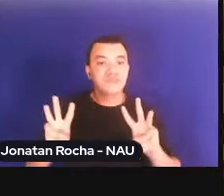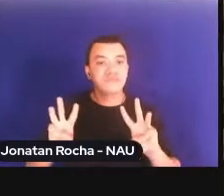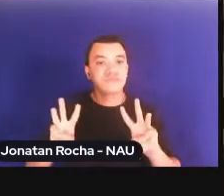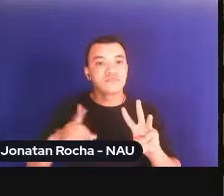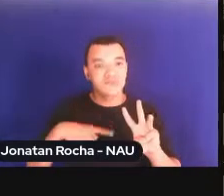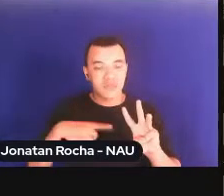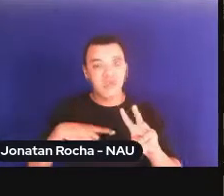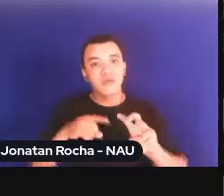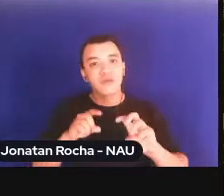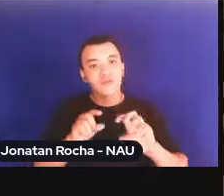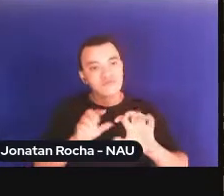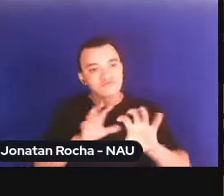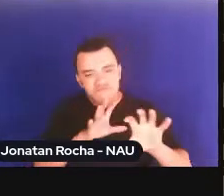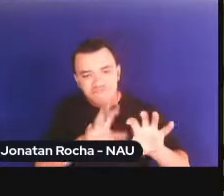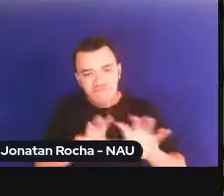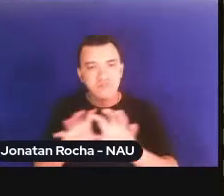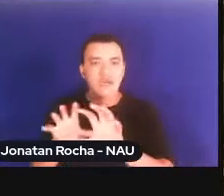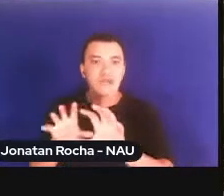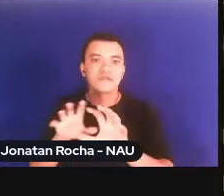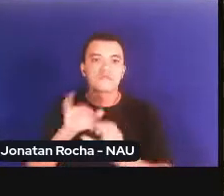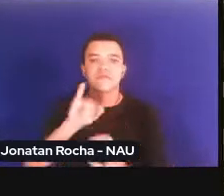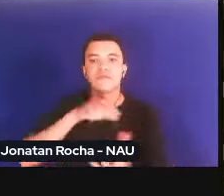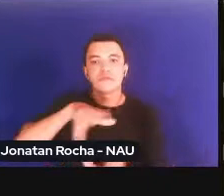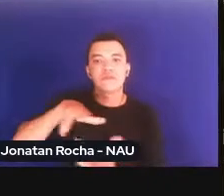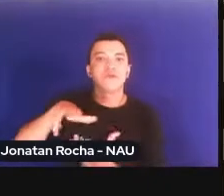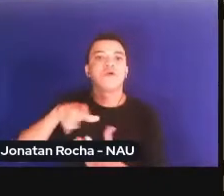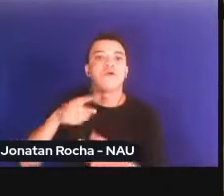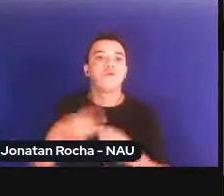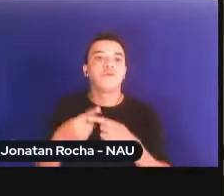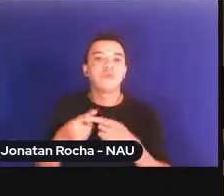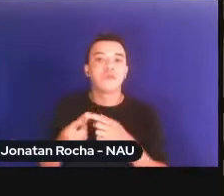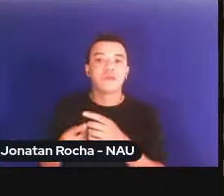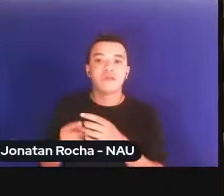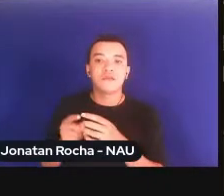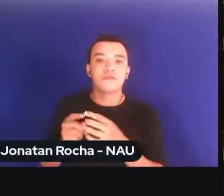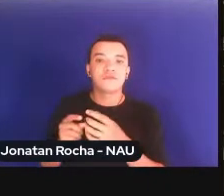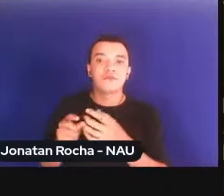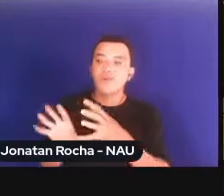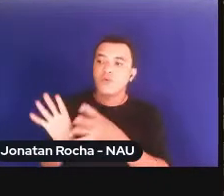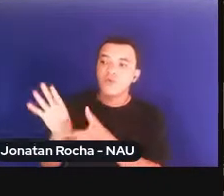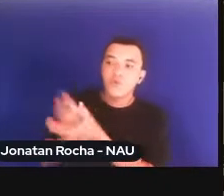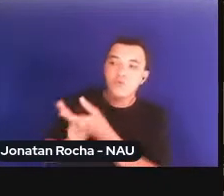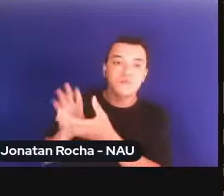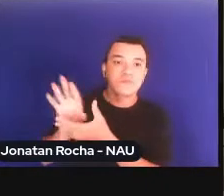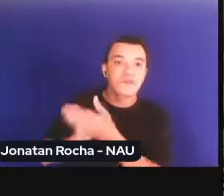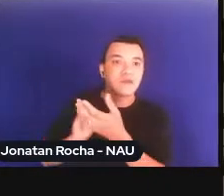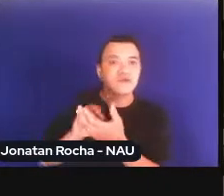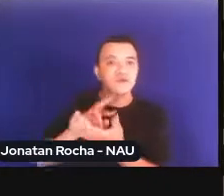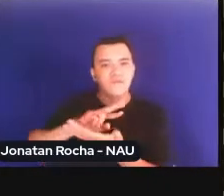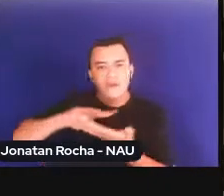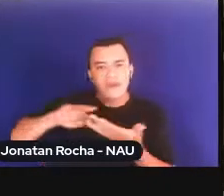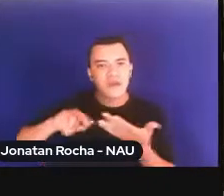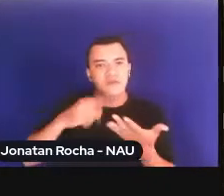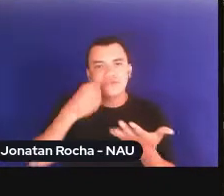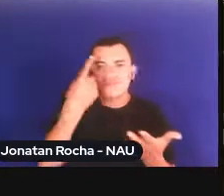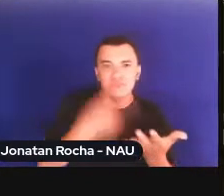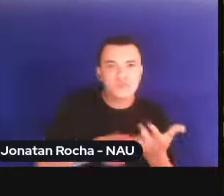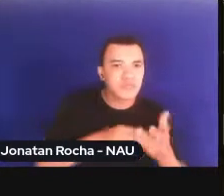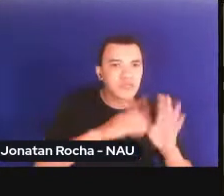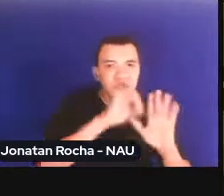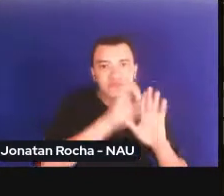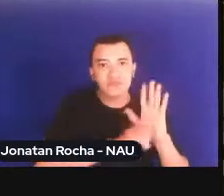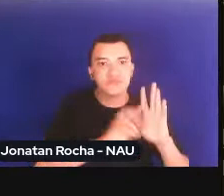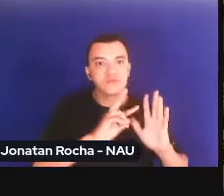internacionais, porque passou a ser fonte para diversos outros tratados de direitos humanos, bem como também